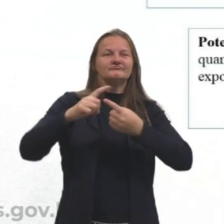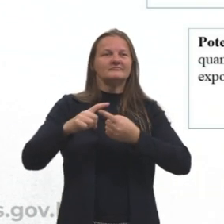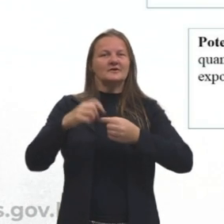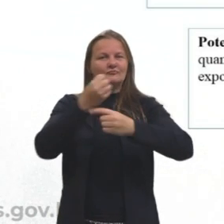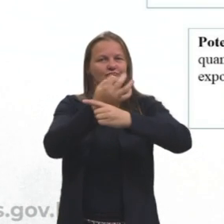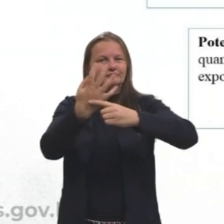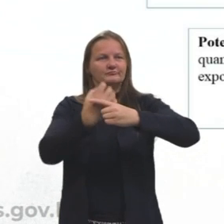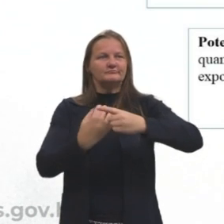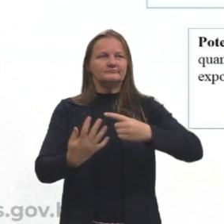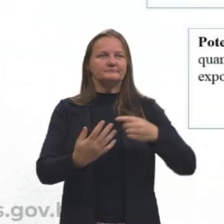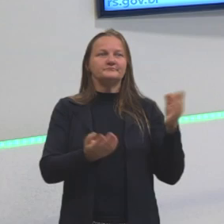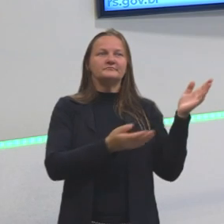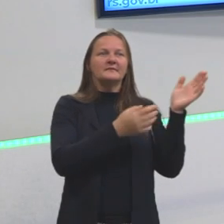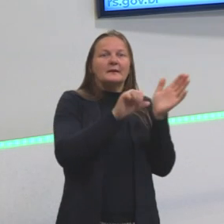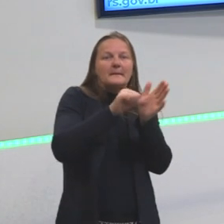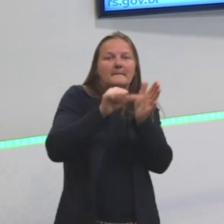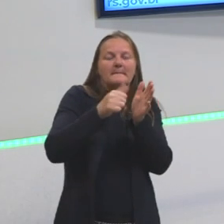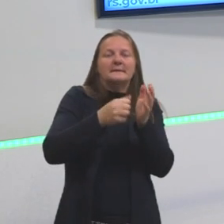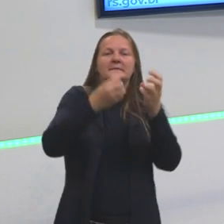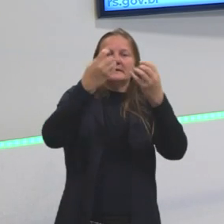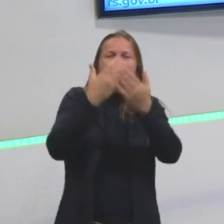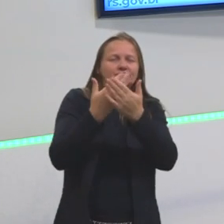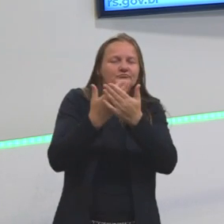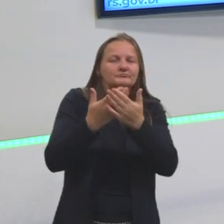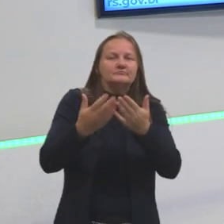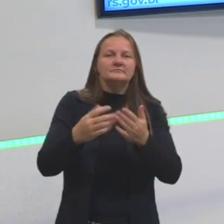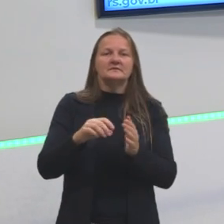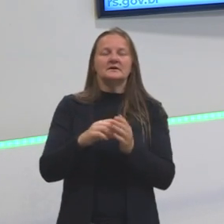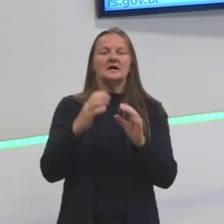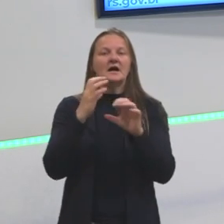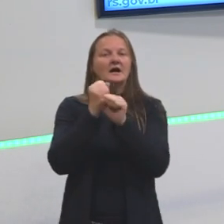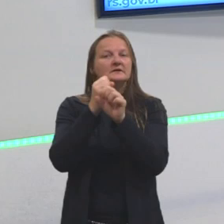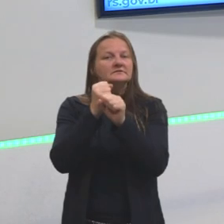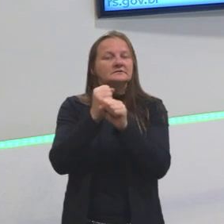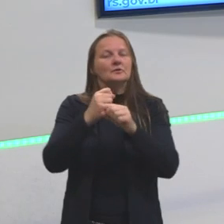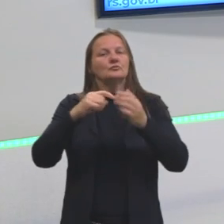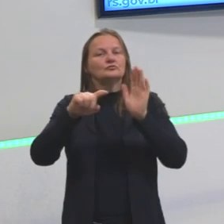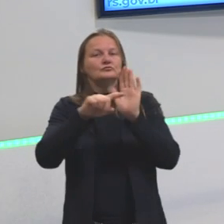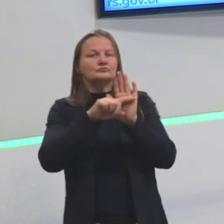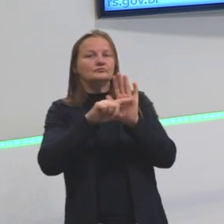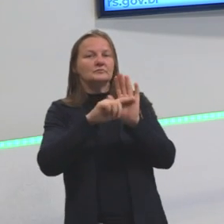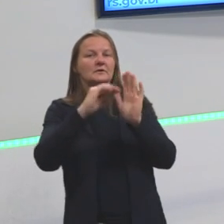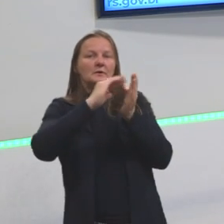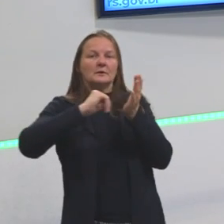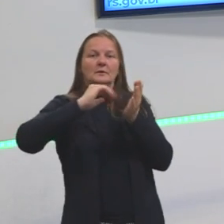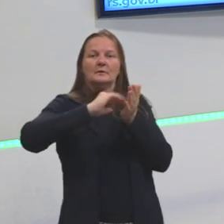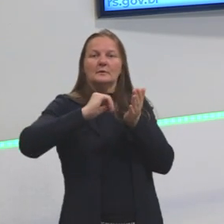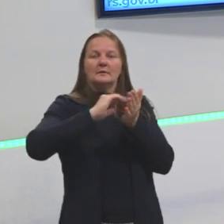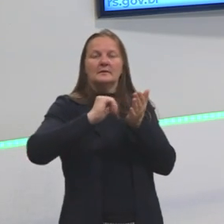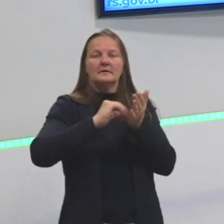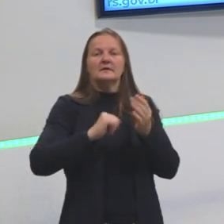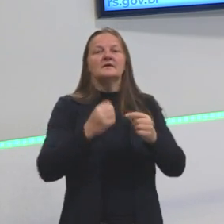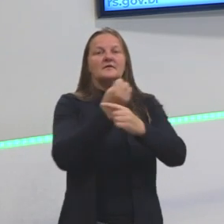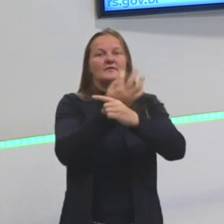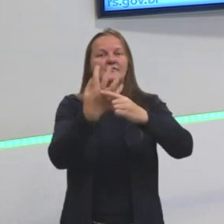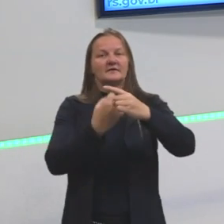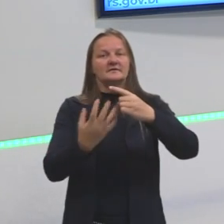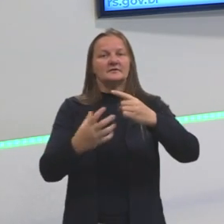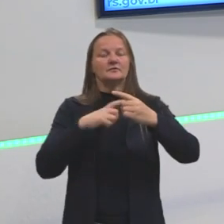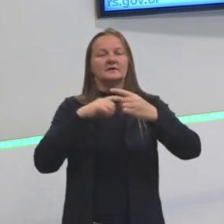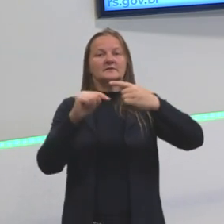frações. A primeira que nós estudamos é adição e subtração. Mas, na fração, nós podemos ter